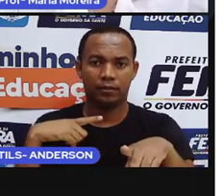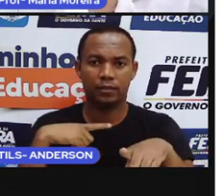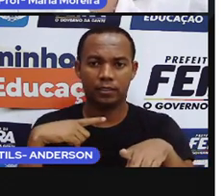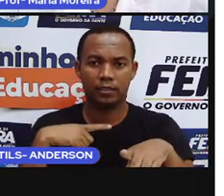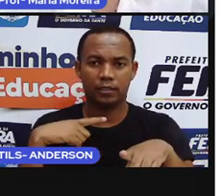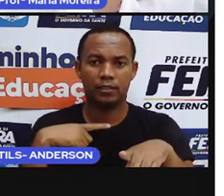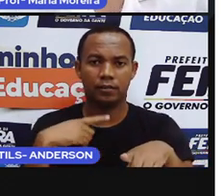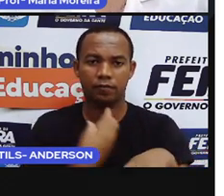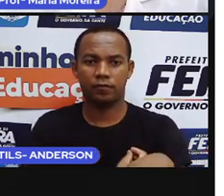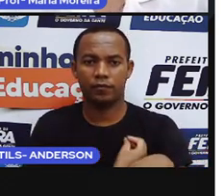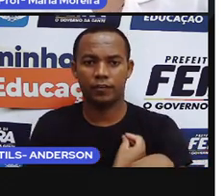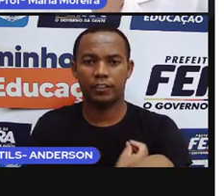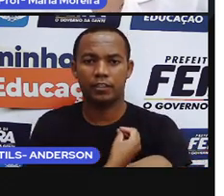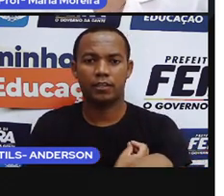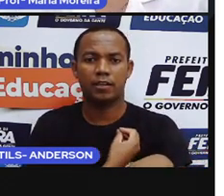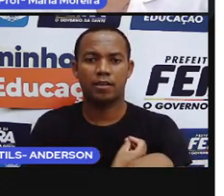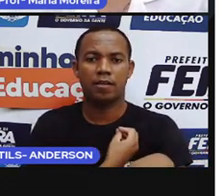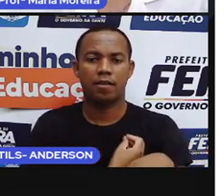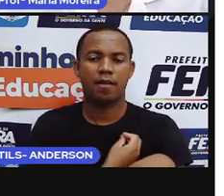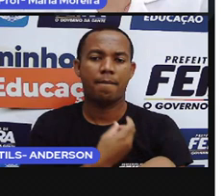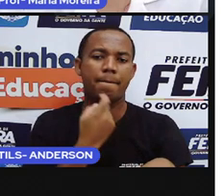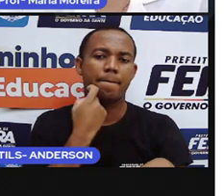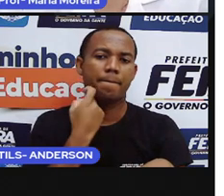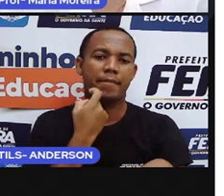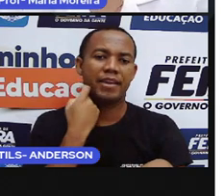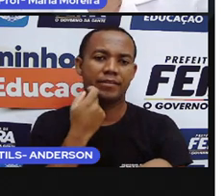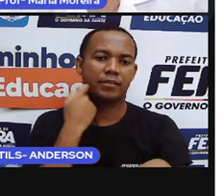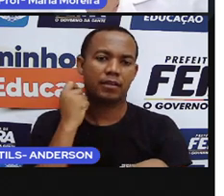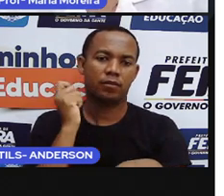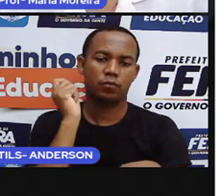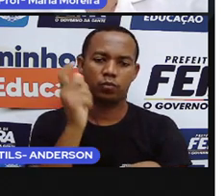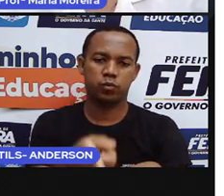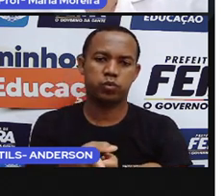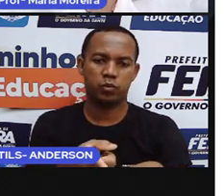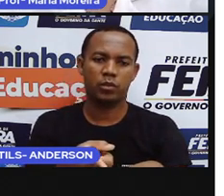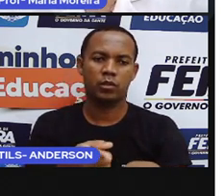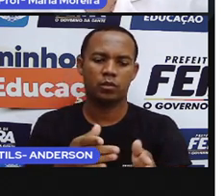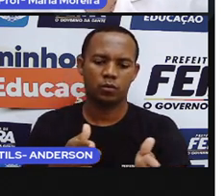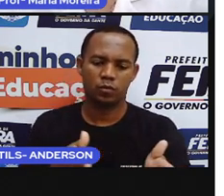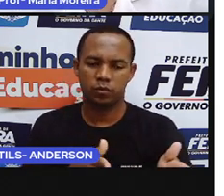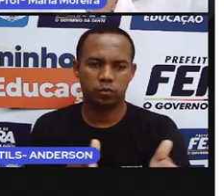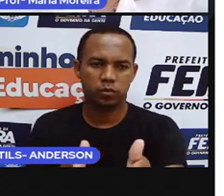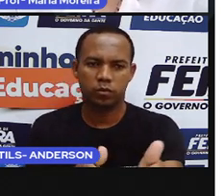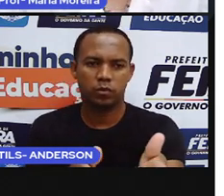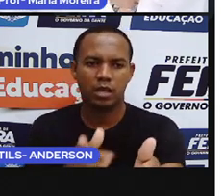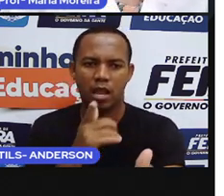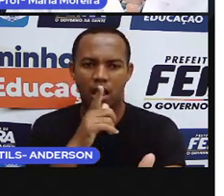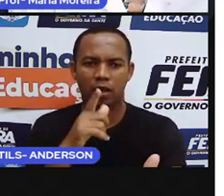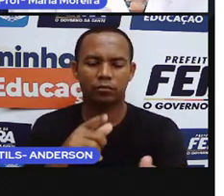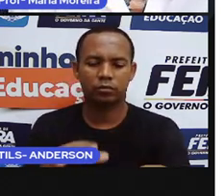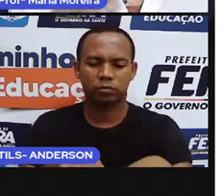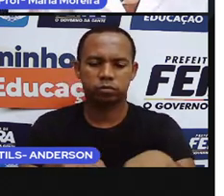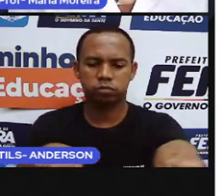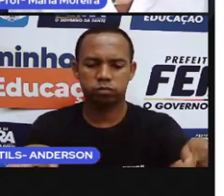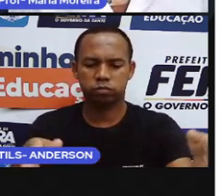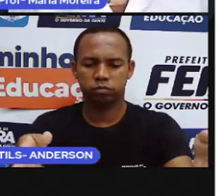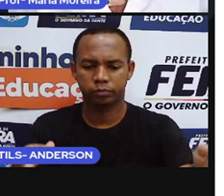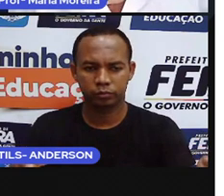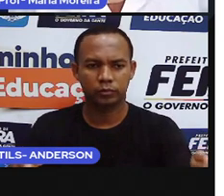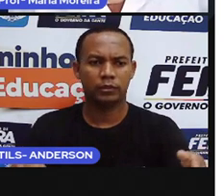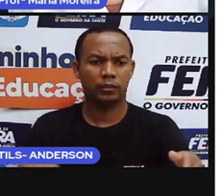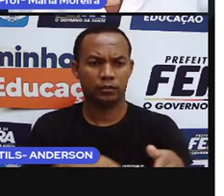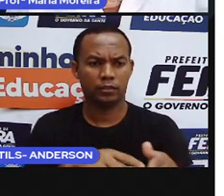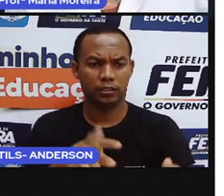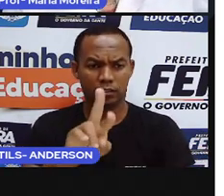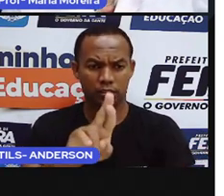Tupinambás é a pesca que é realizada predominantemente nos rios e nas áreas de brejo, que é entre o rio e o mar.